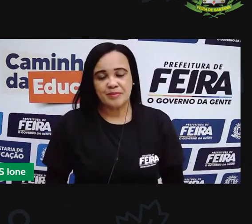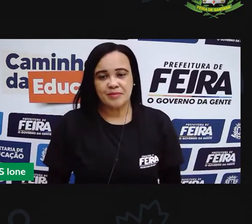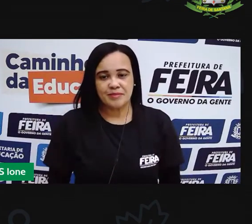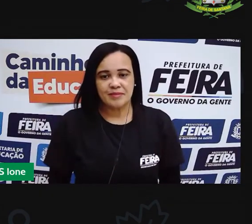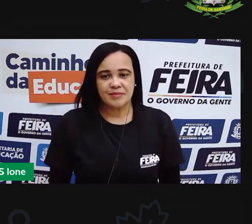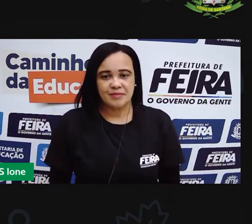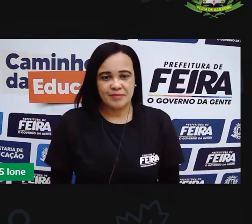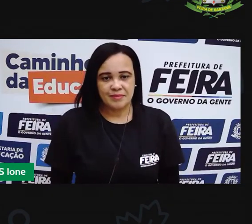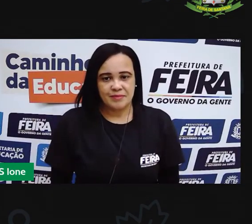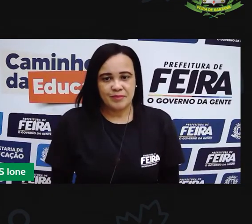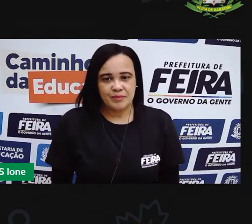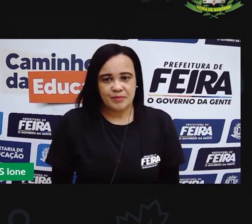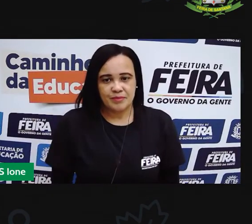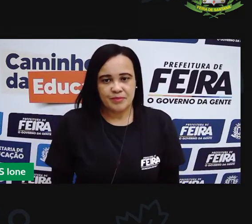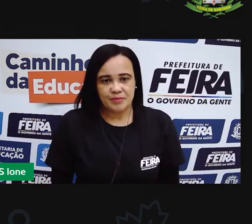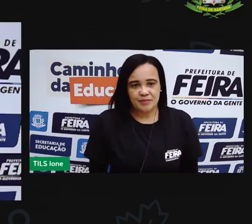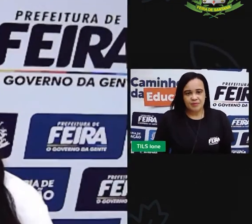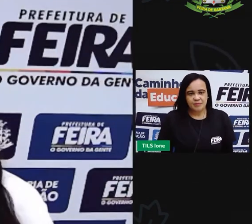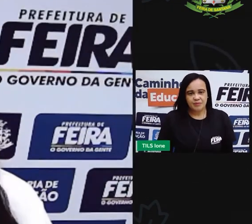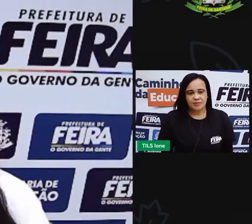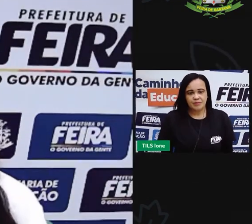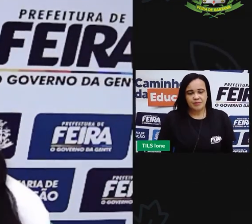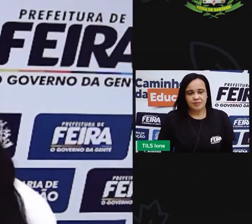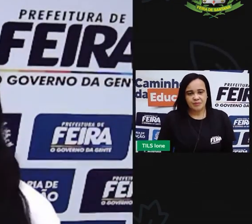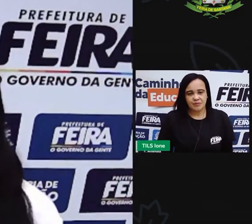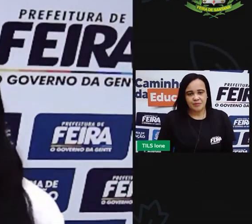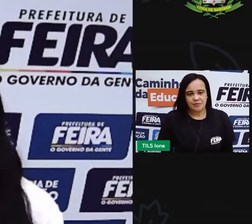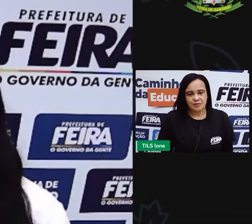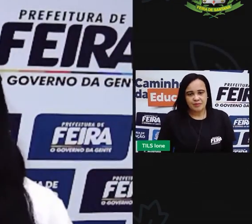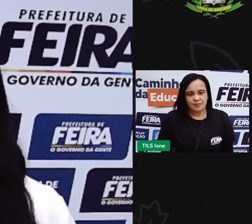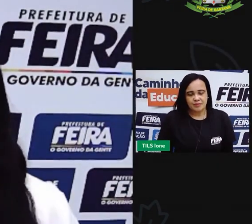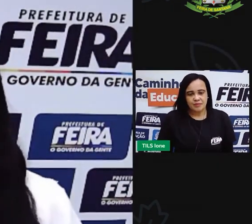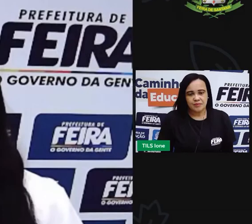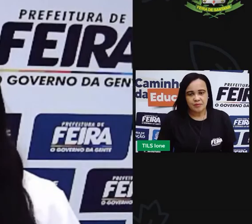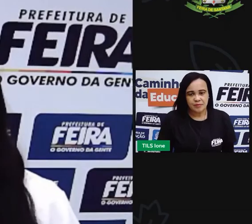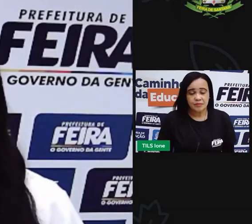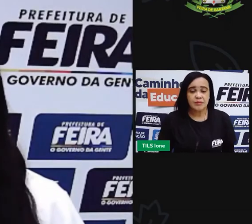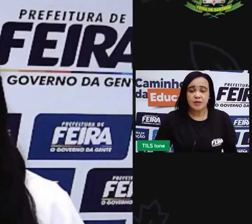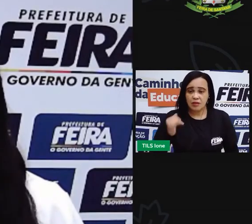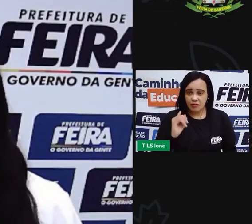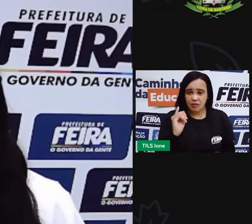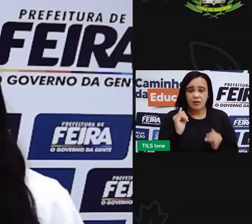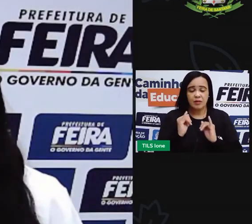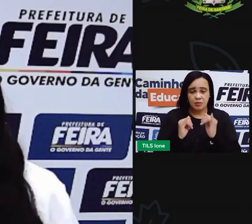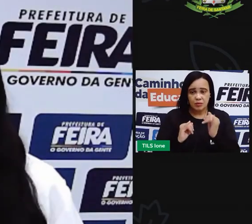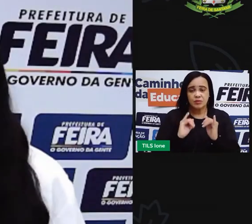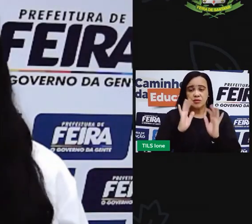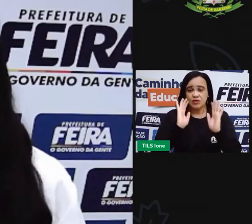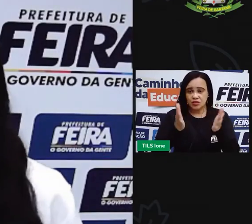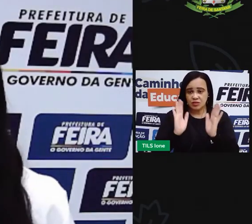as fábulas, aqui um milhão dessas fábulas, nós vamos